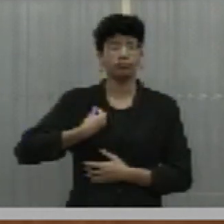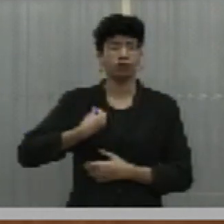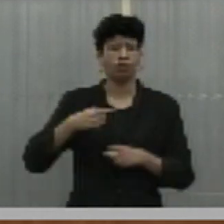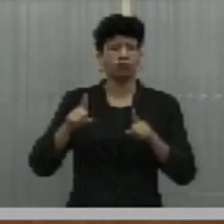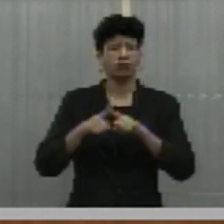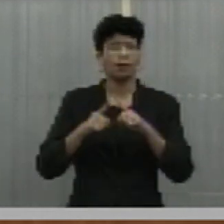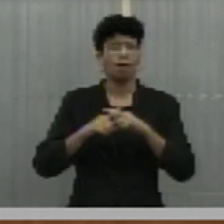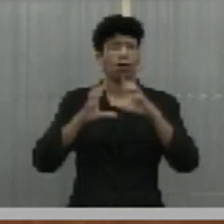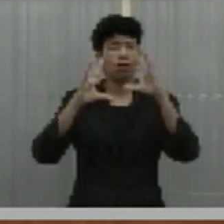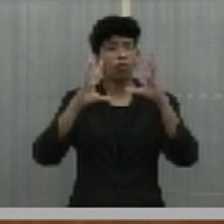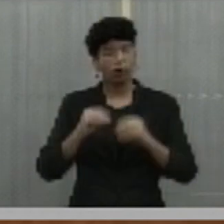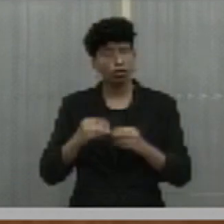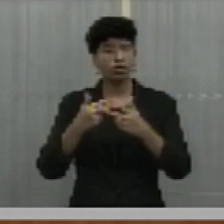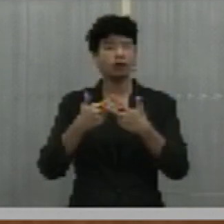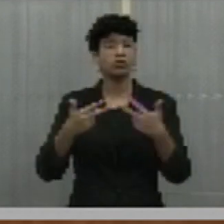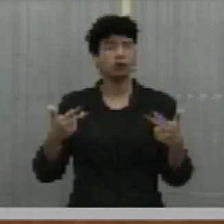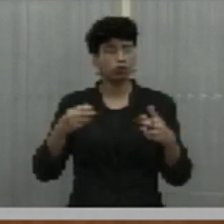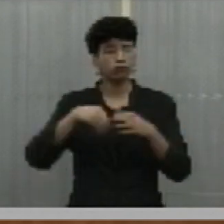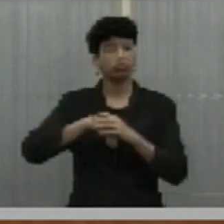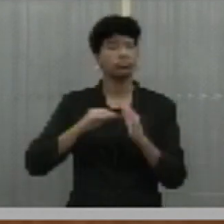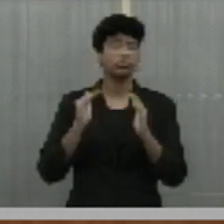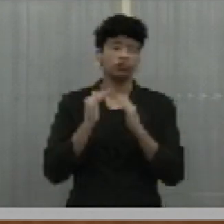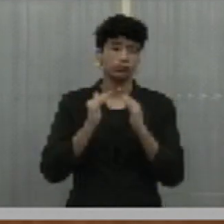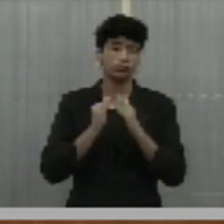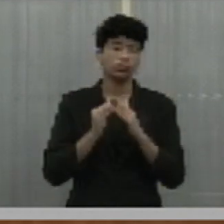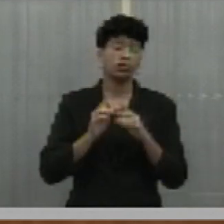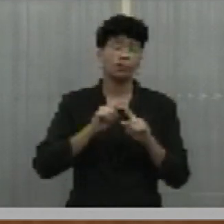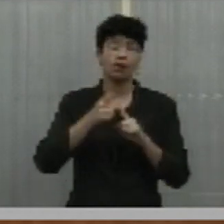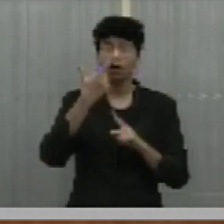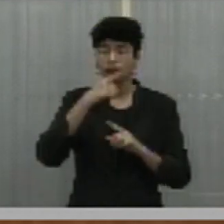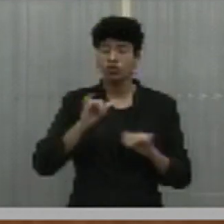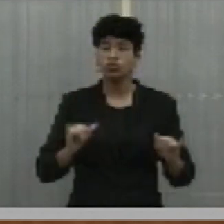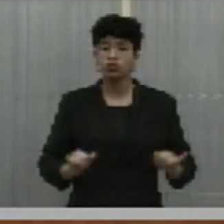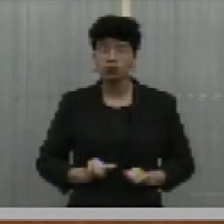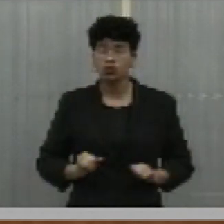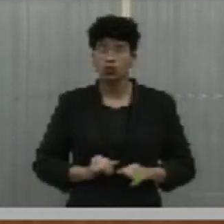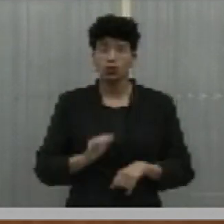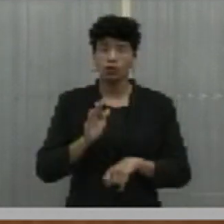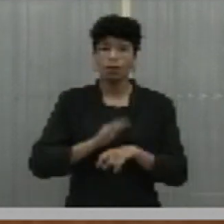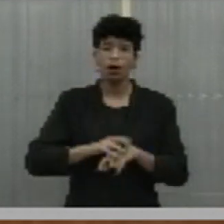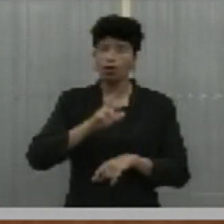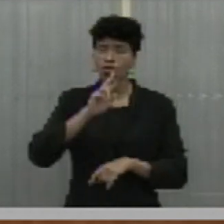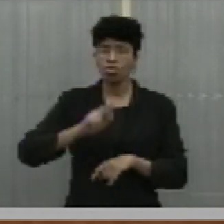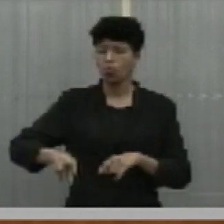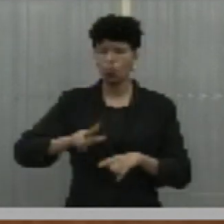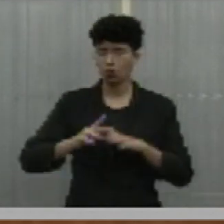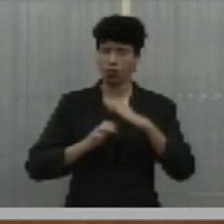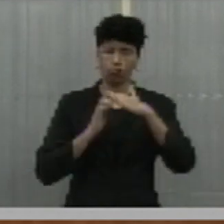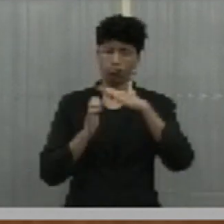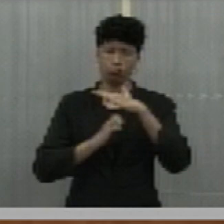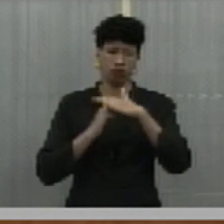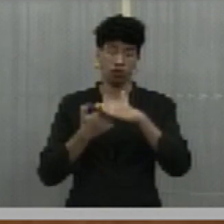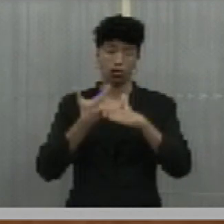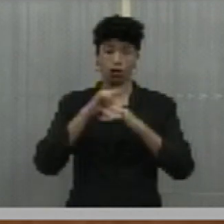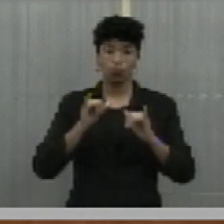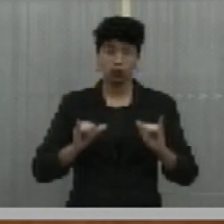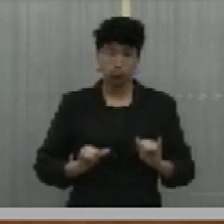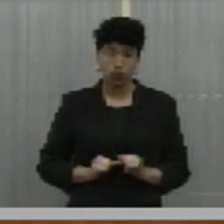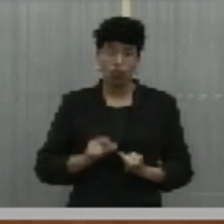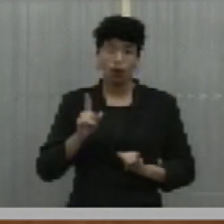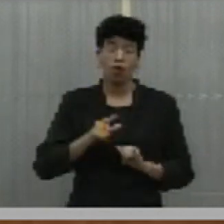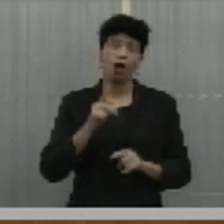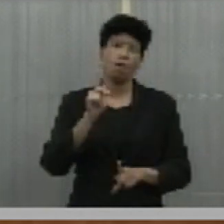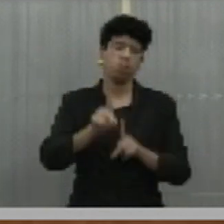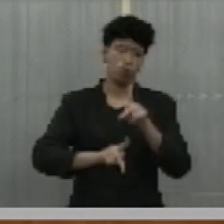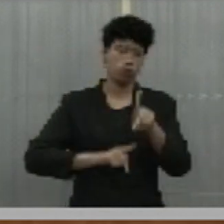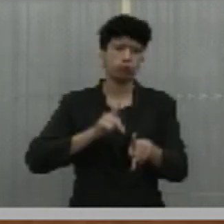e a Equatorial sabe disso, mas quem sofre o prejuízo maior não é a Equatorial. Quem sofre o prejuízo, deputado